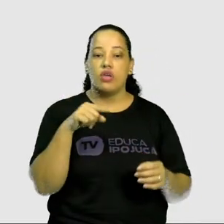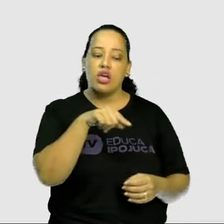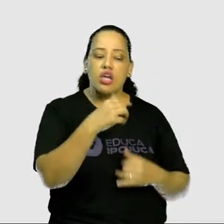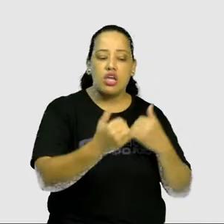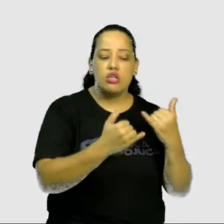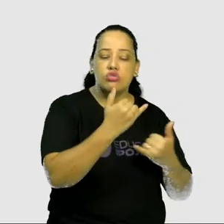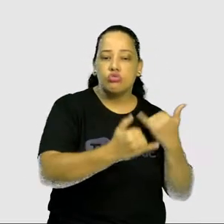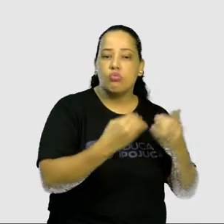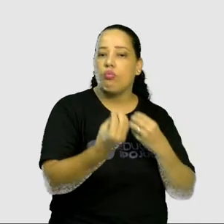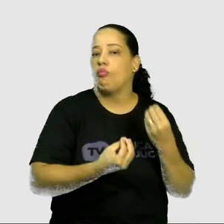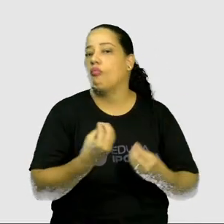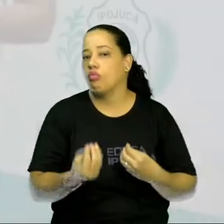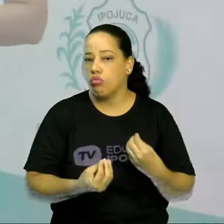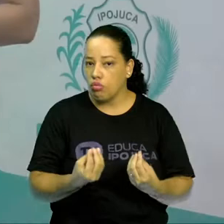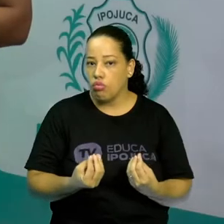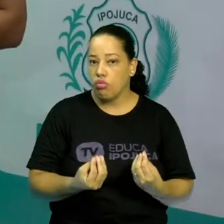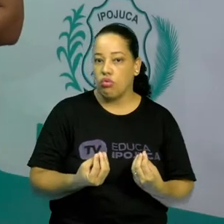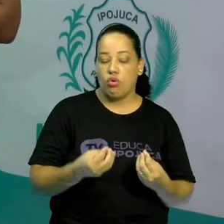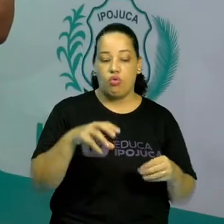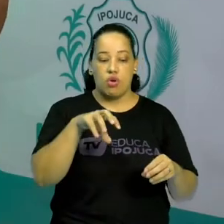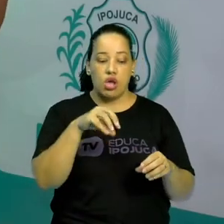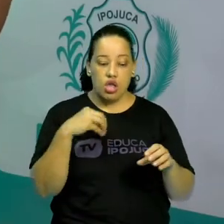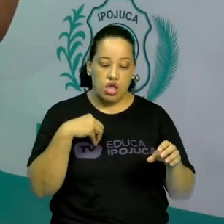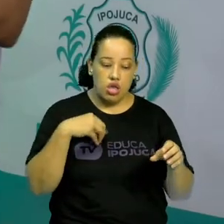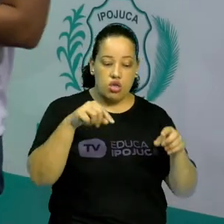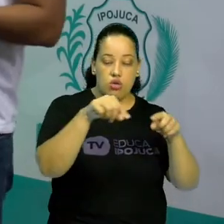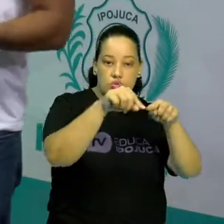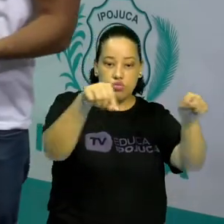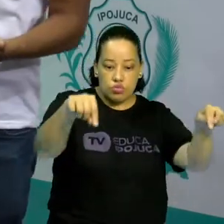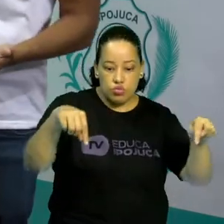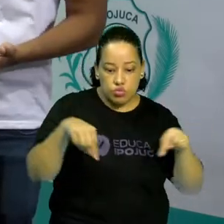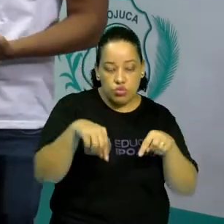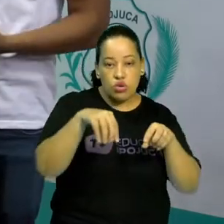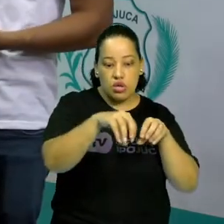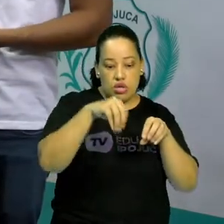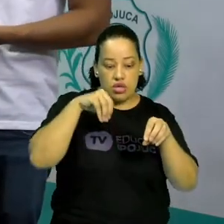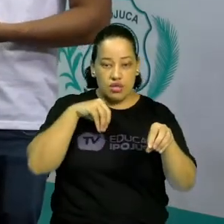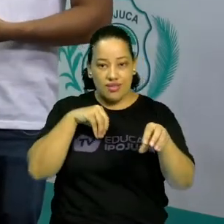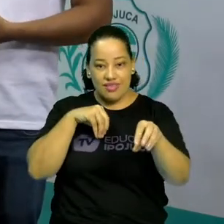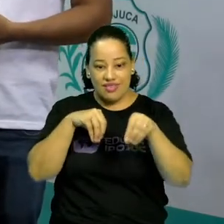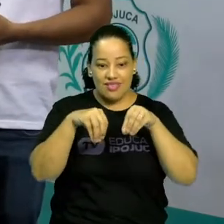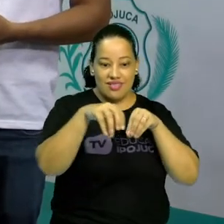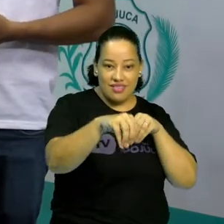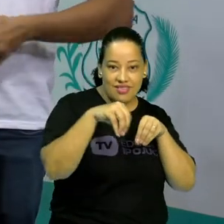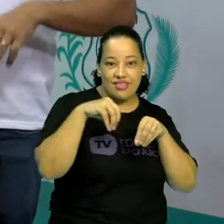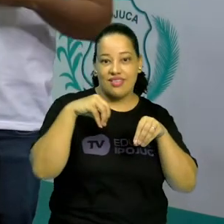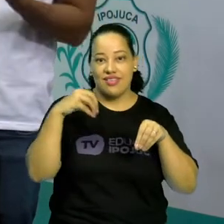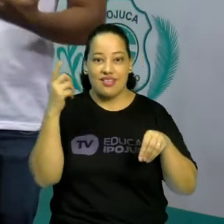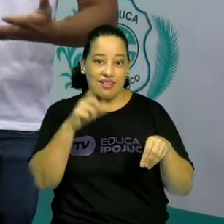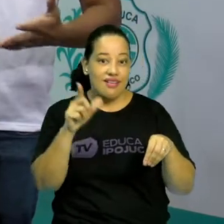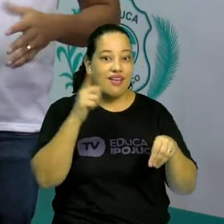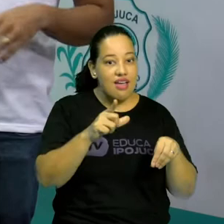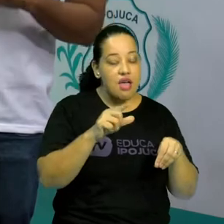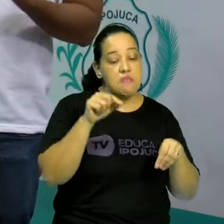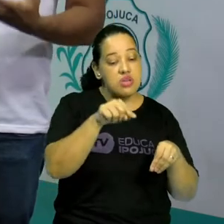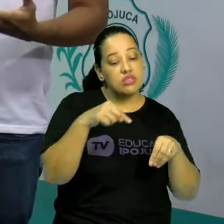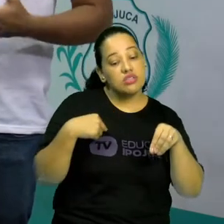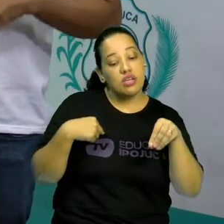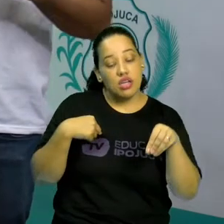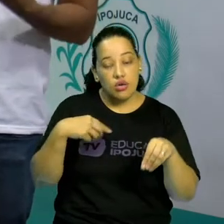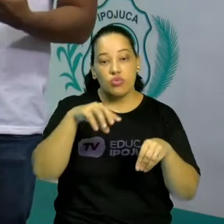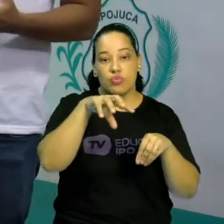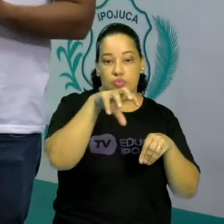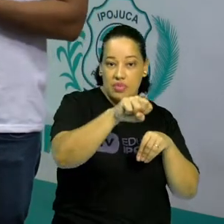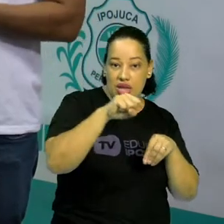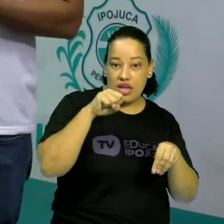né? Para que você possa mover as peças do outro jogador, é necessário que você